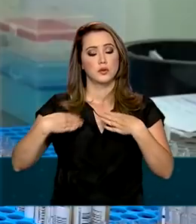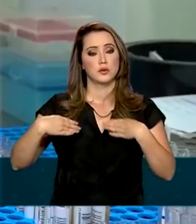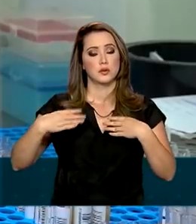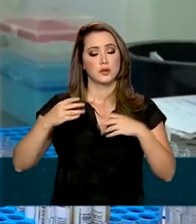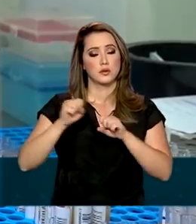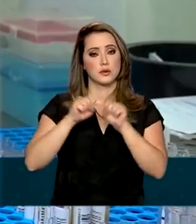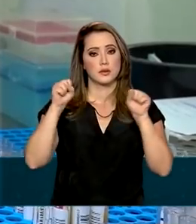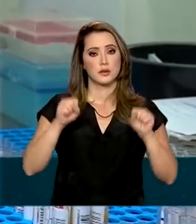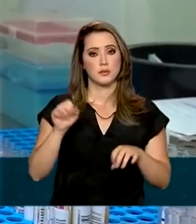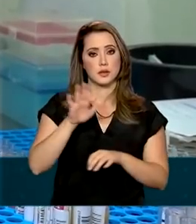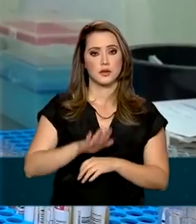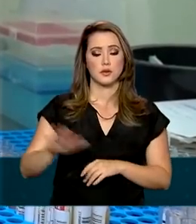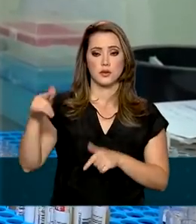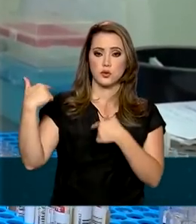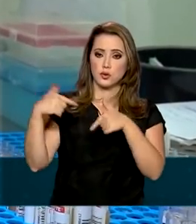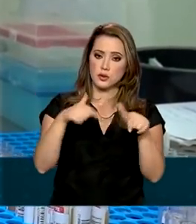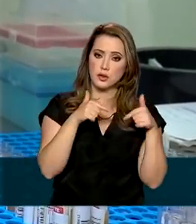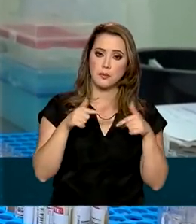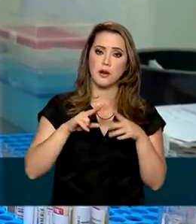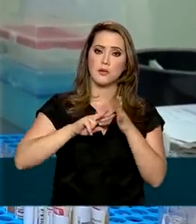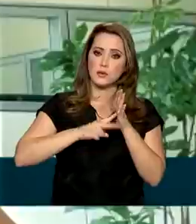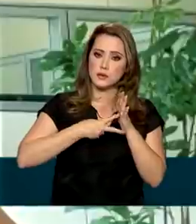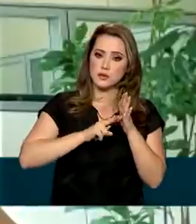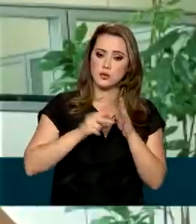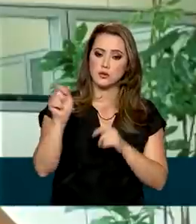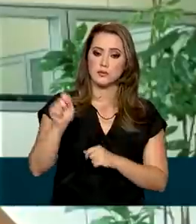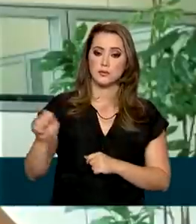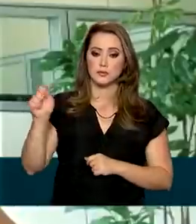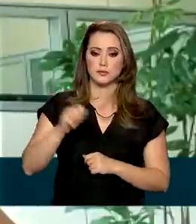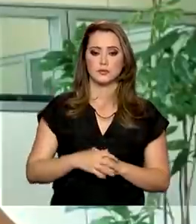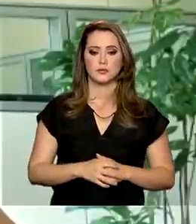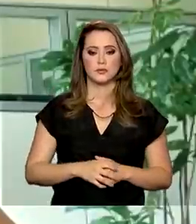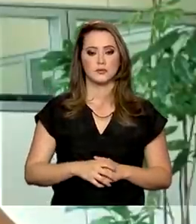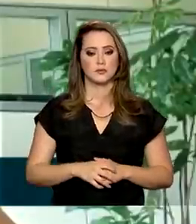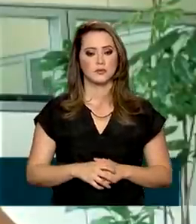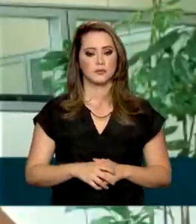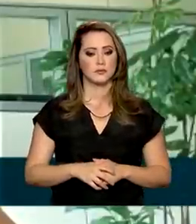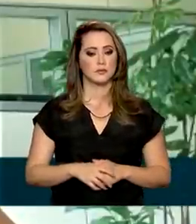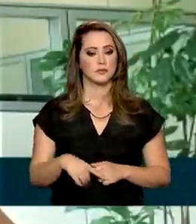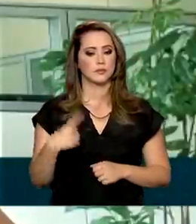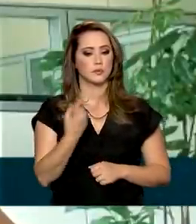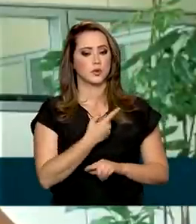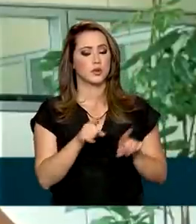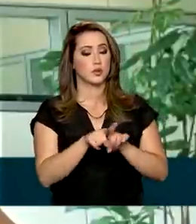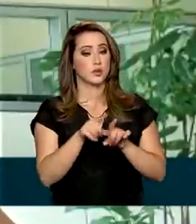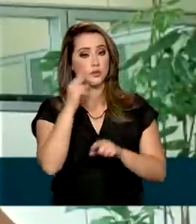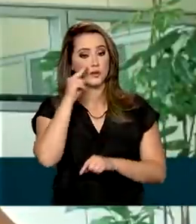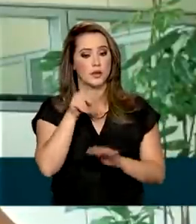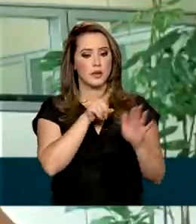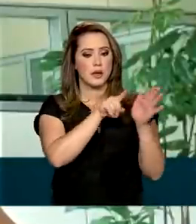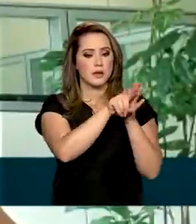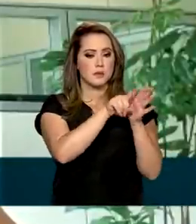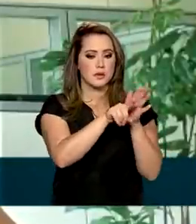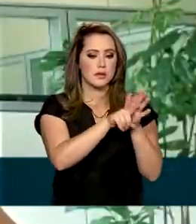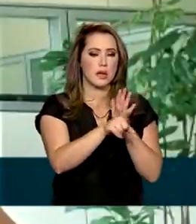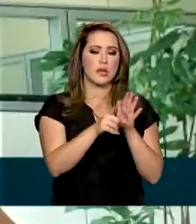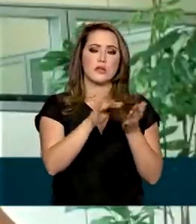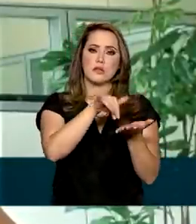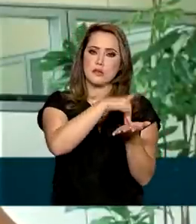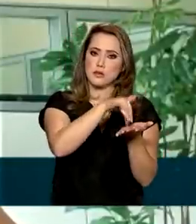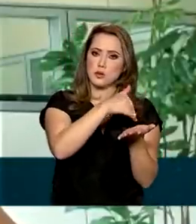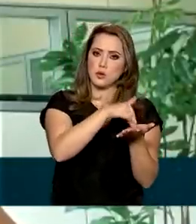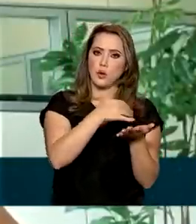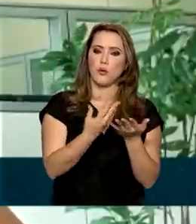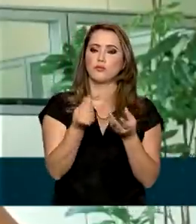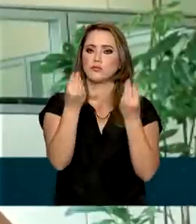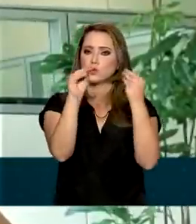Emprego, sindicatos e associações. As pesquisas, os registros, eles vão sendo atualizados com